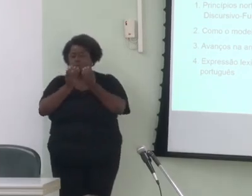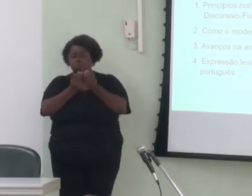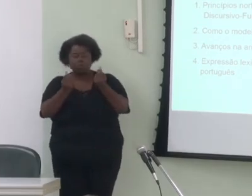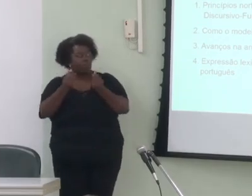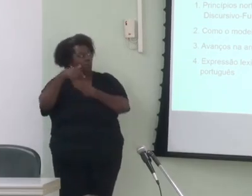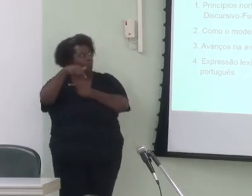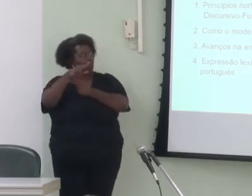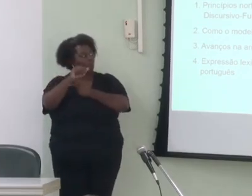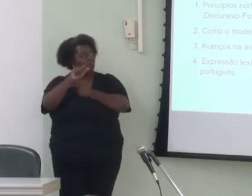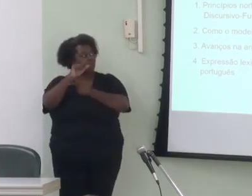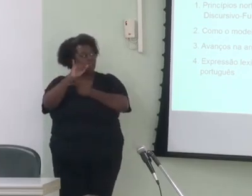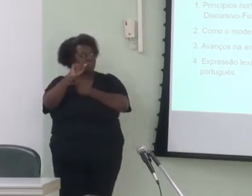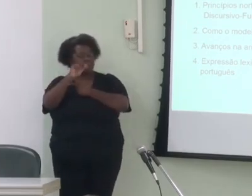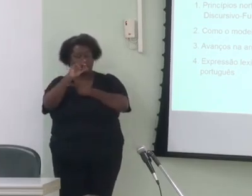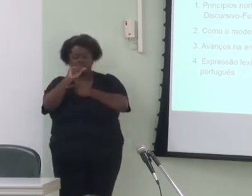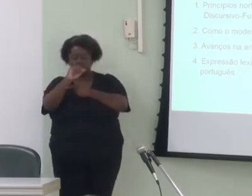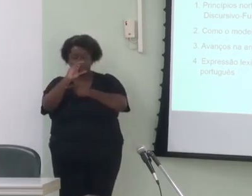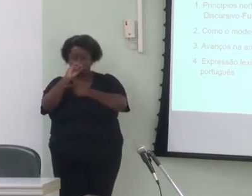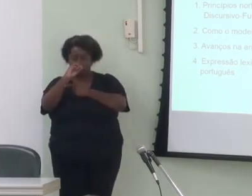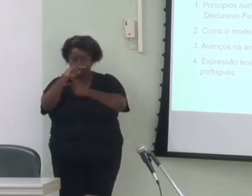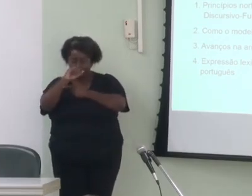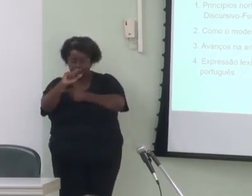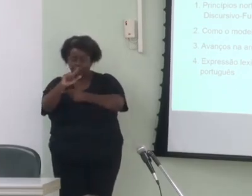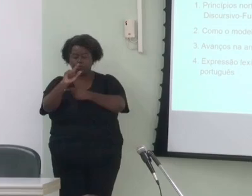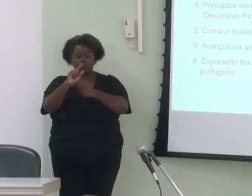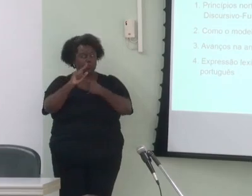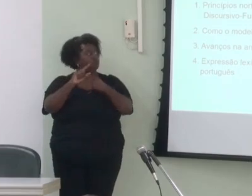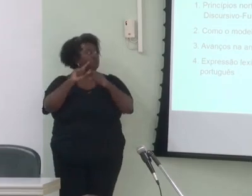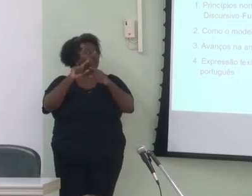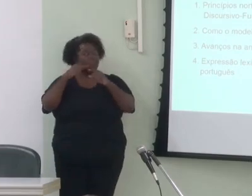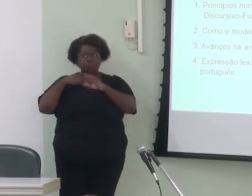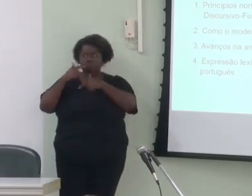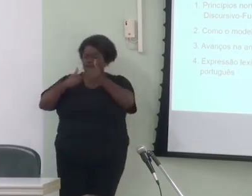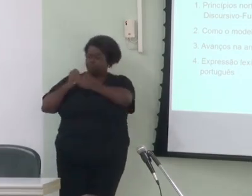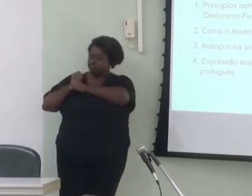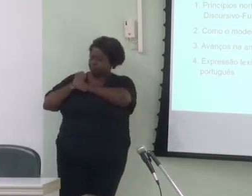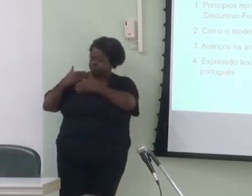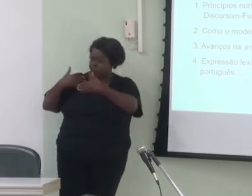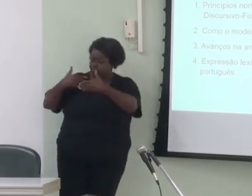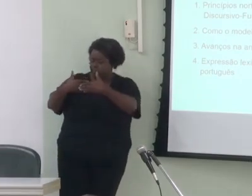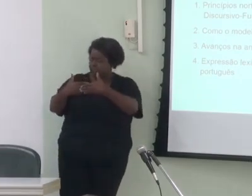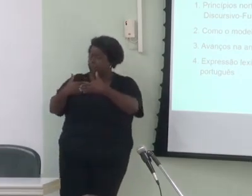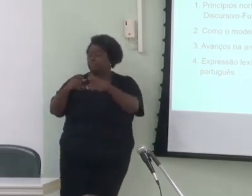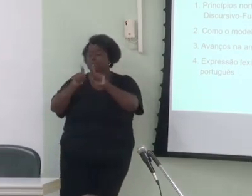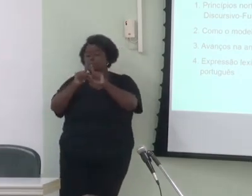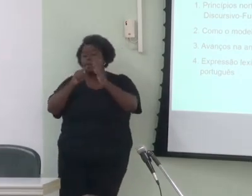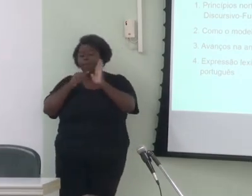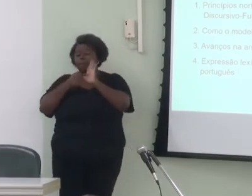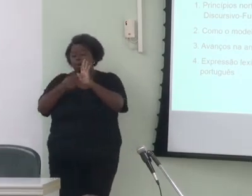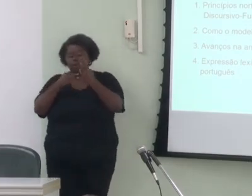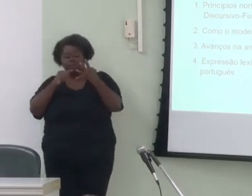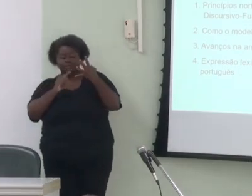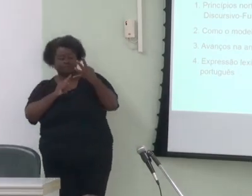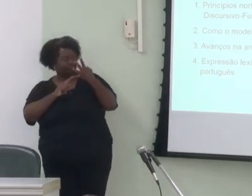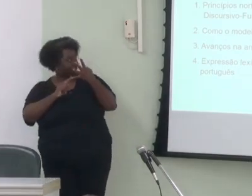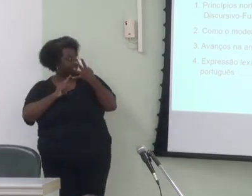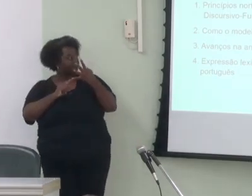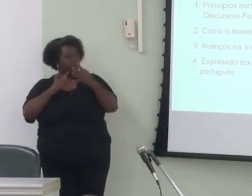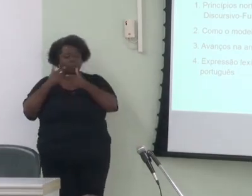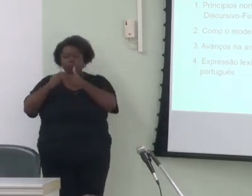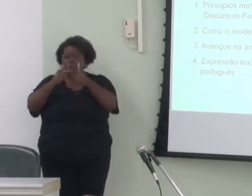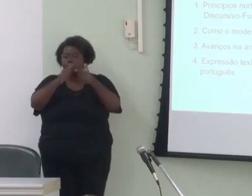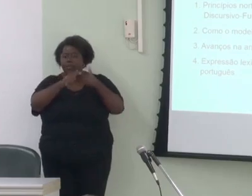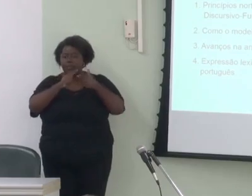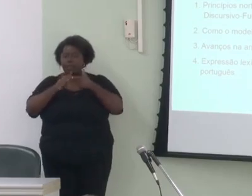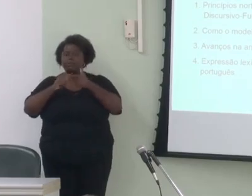com a qual eu venho trabalhando nos últimos anos. E mostro um pouquinho, muito rapidamente, dos problemas que a análise da